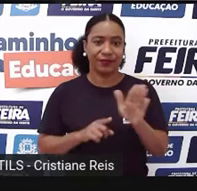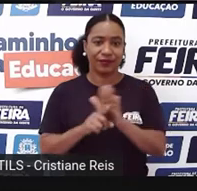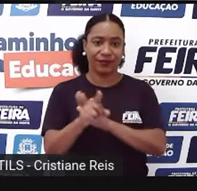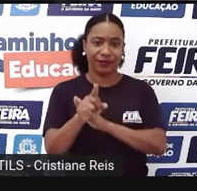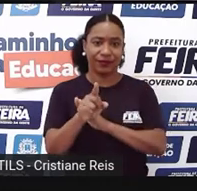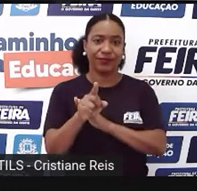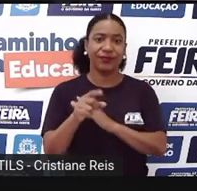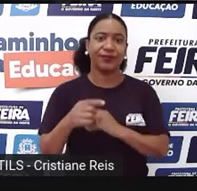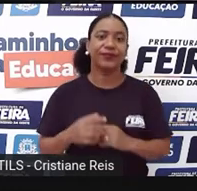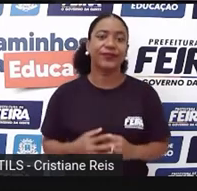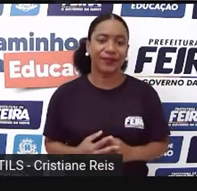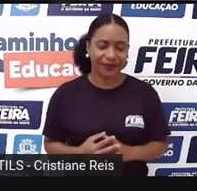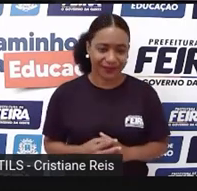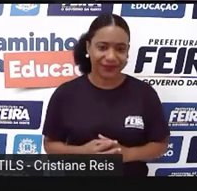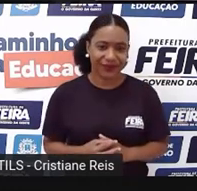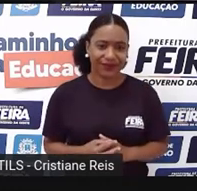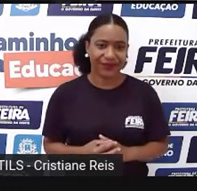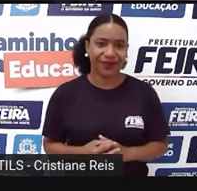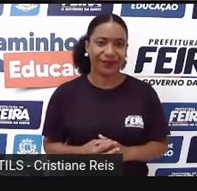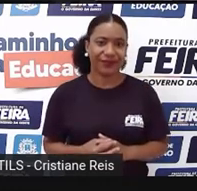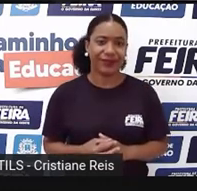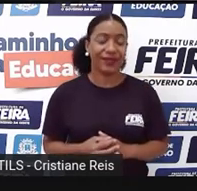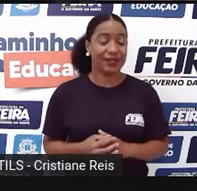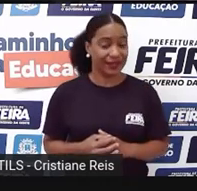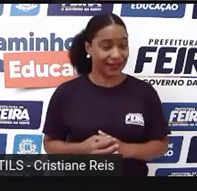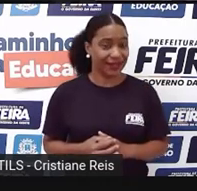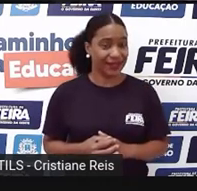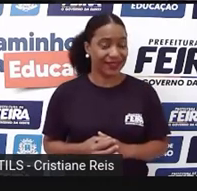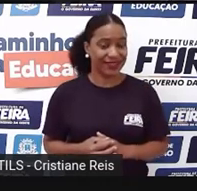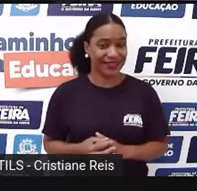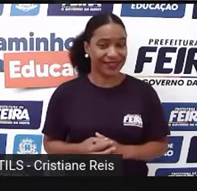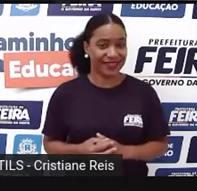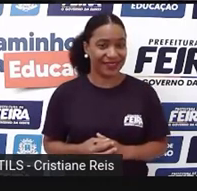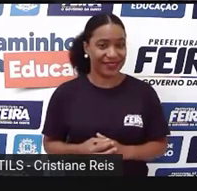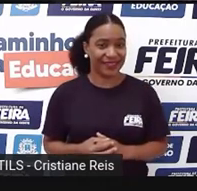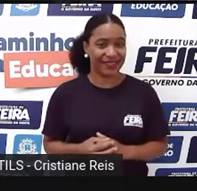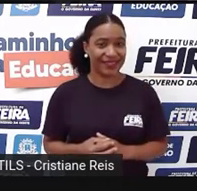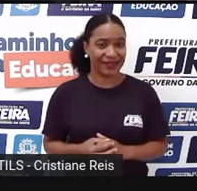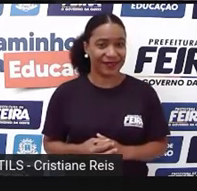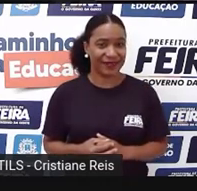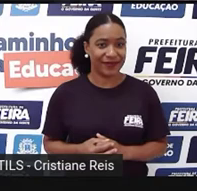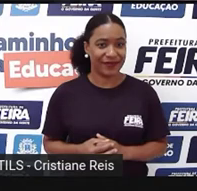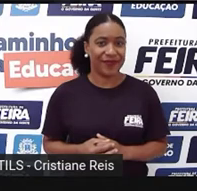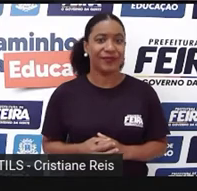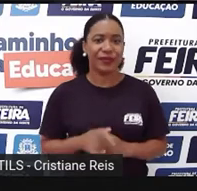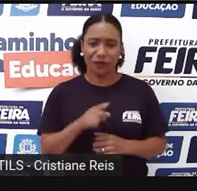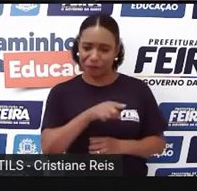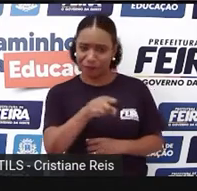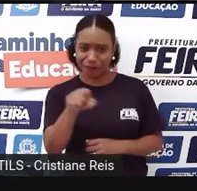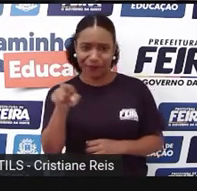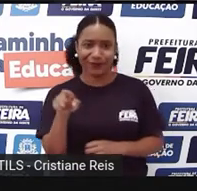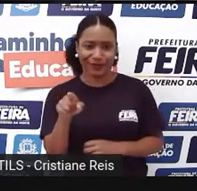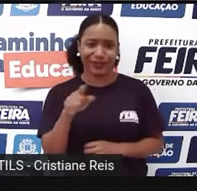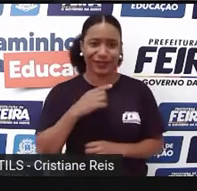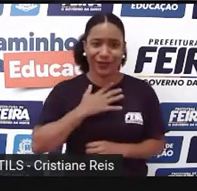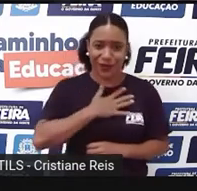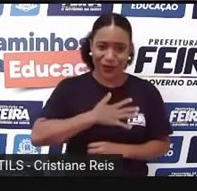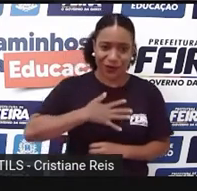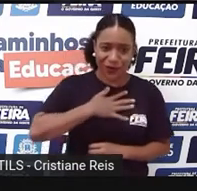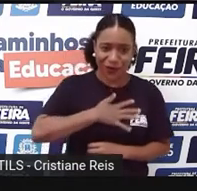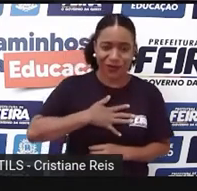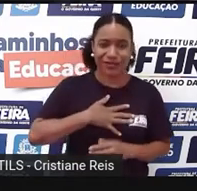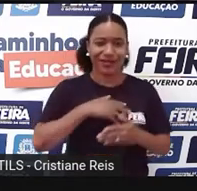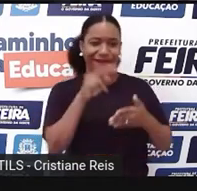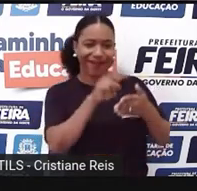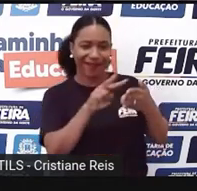Do you like short stories? Why? Why not? Vocês gostam de contos, né? De